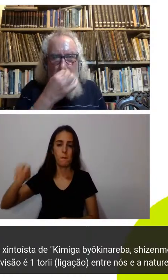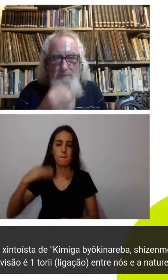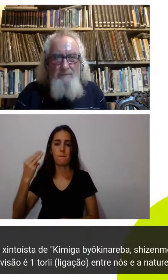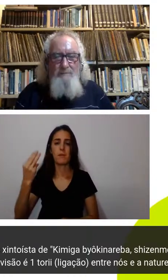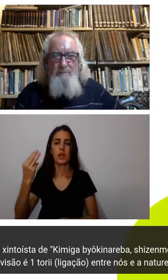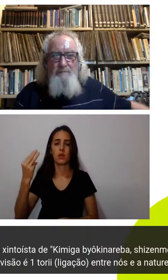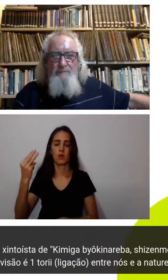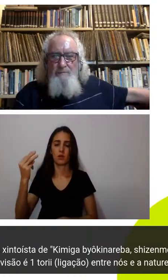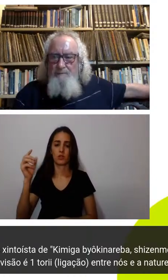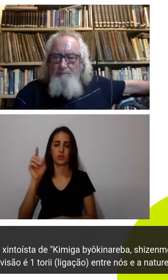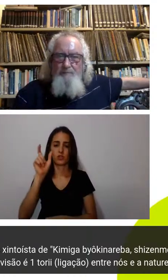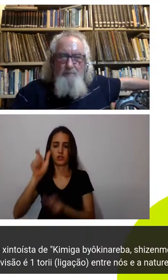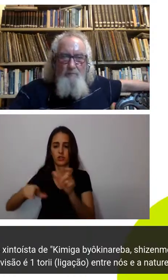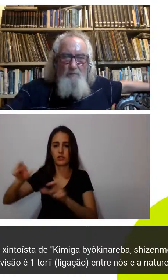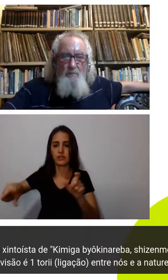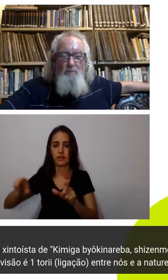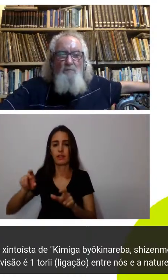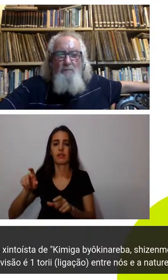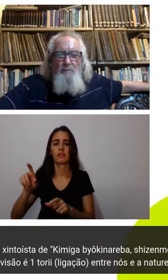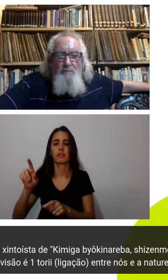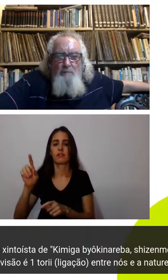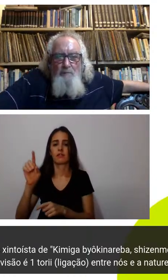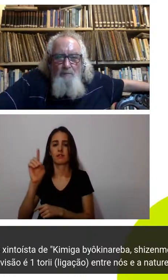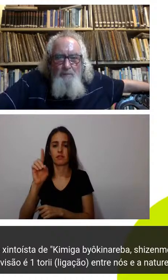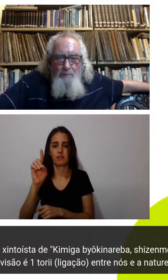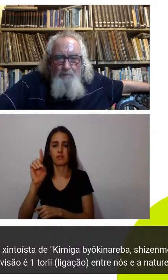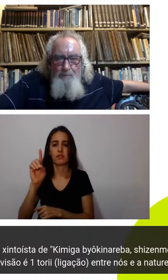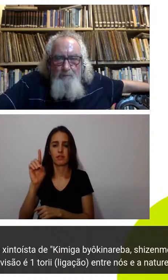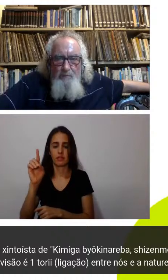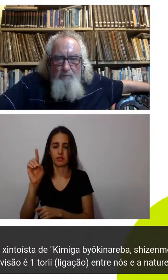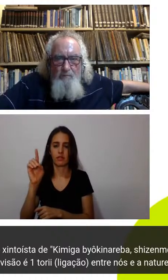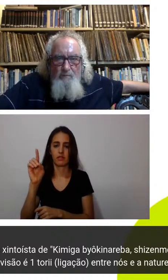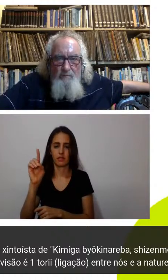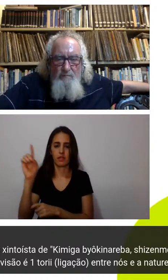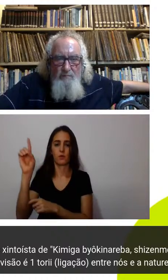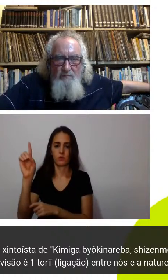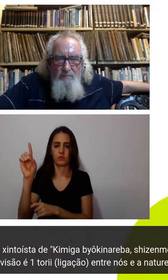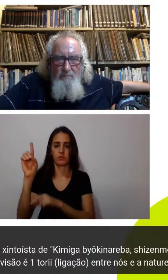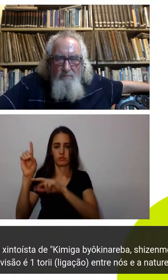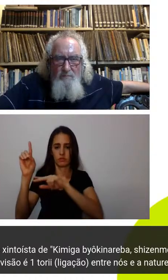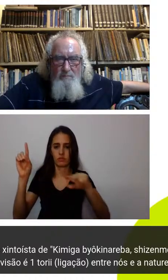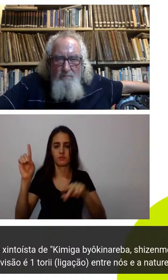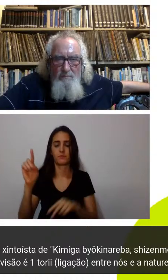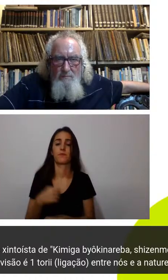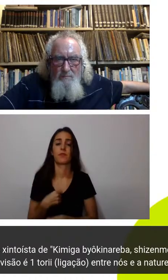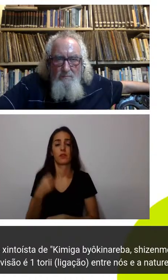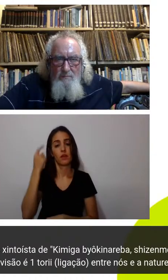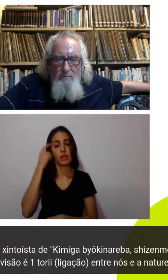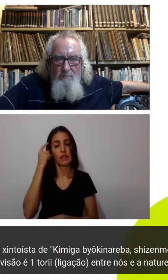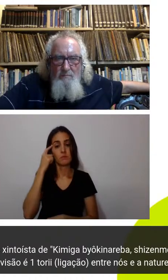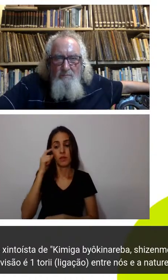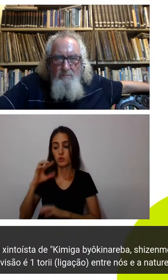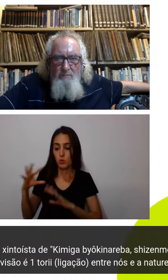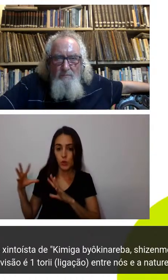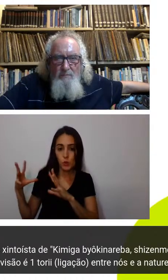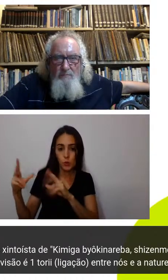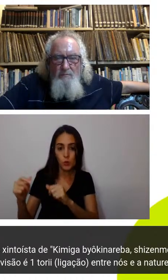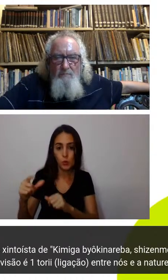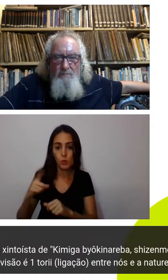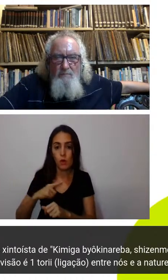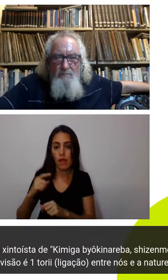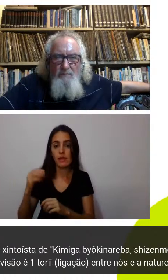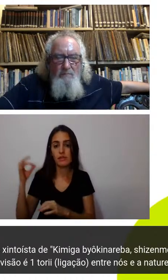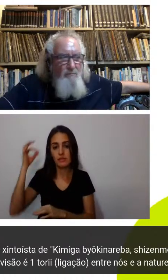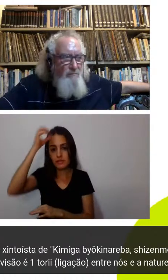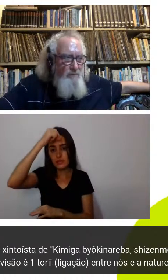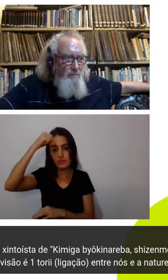ele se refere a uma infinidade de deuses então tudo que tem a nossa volta contém algo de sagrado né isso por si só já dá uma